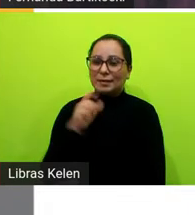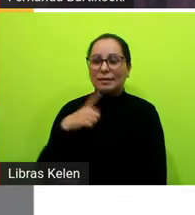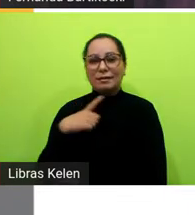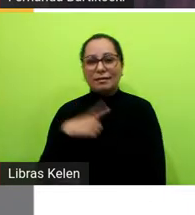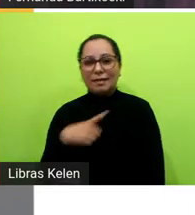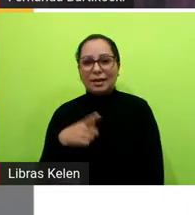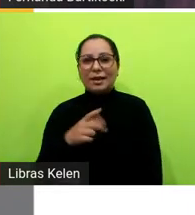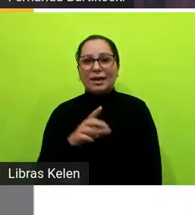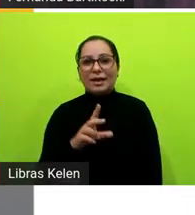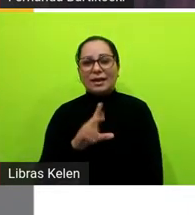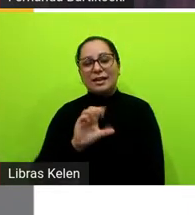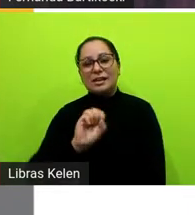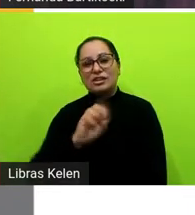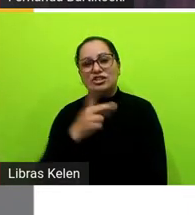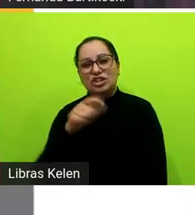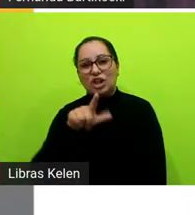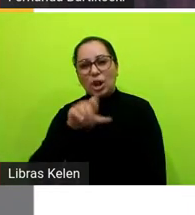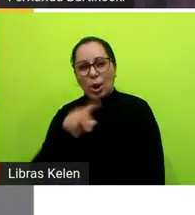tem